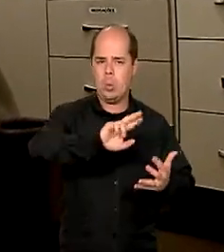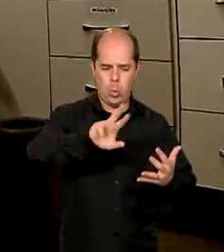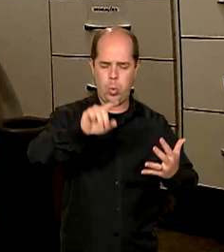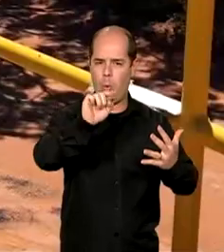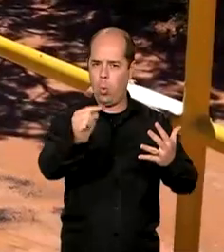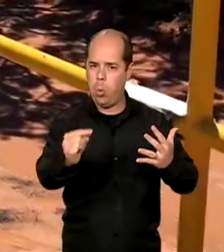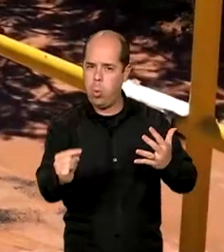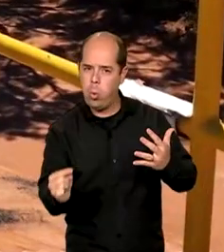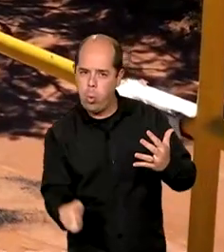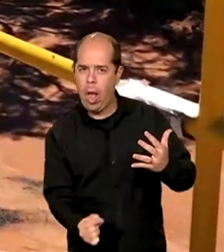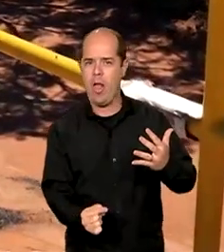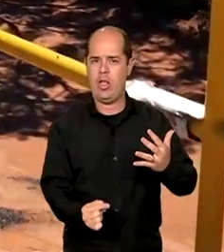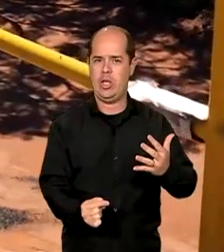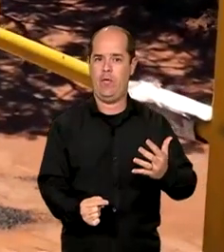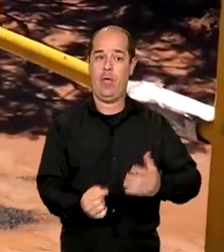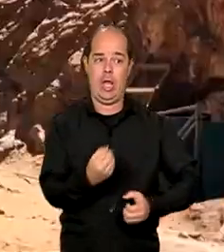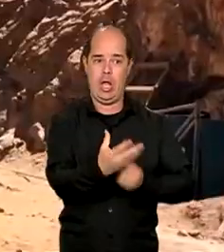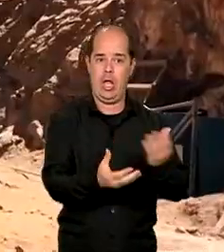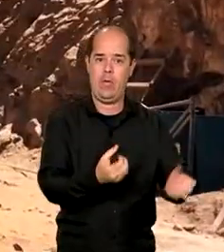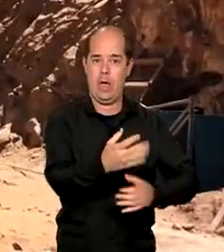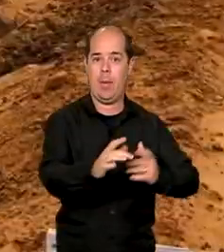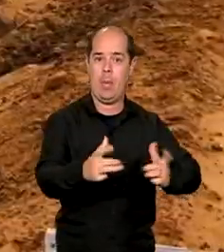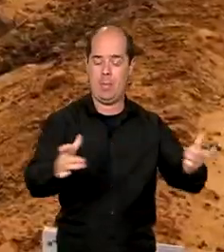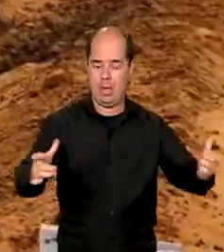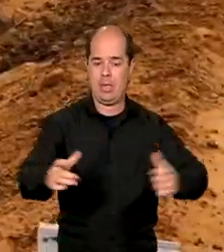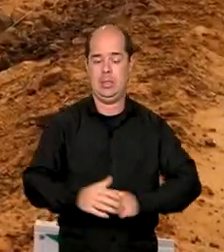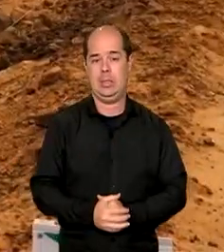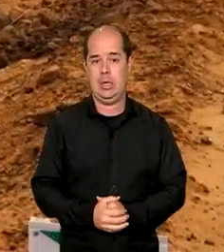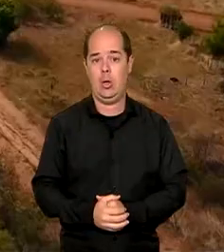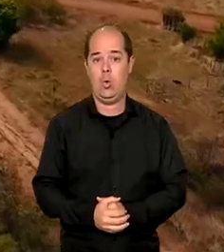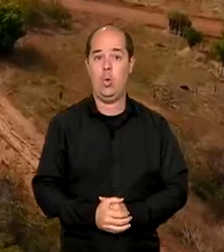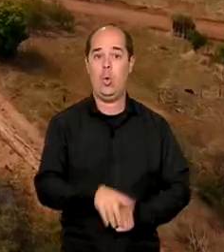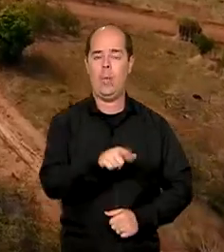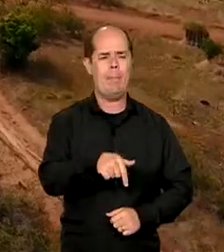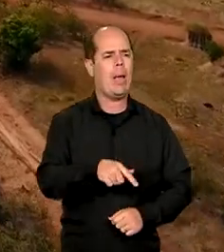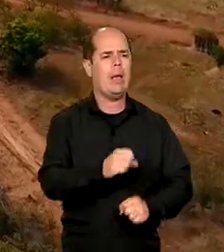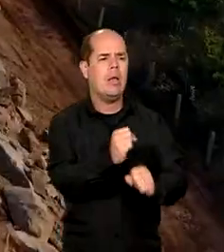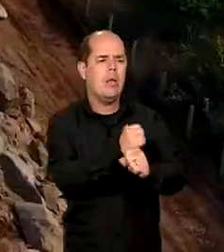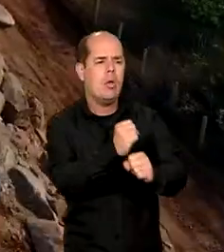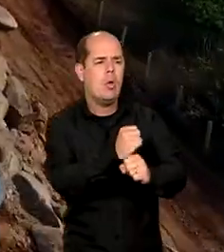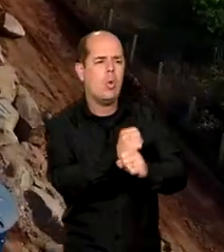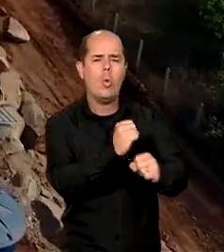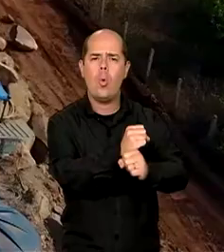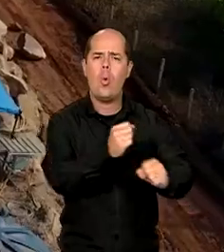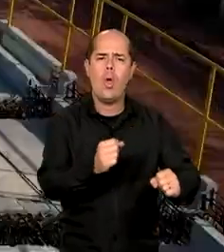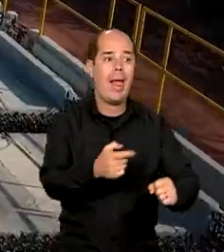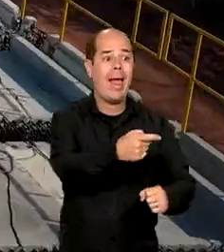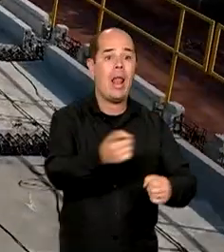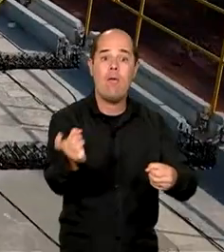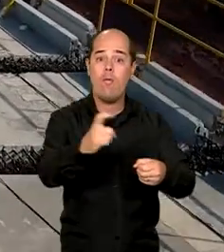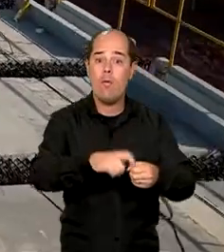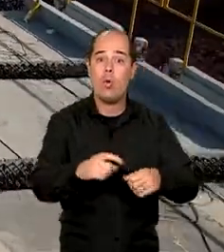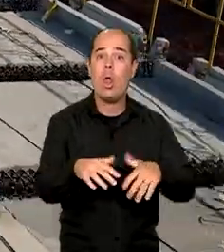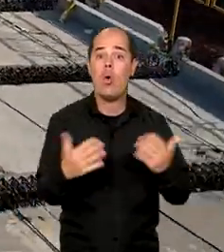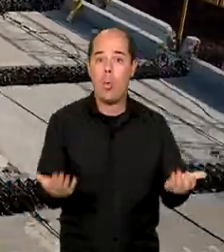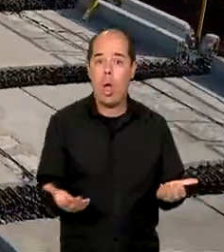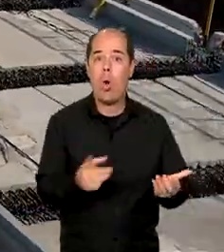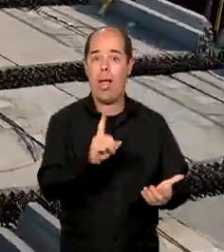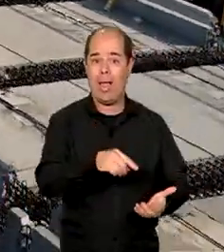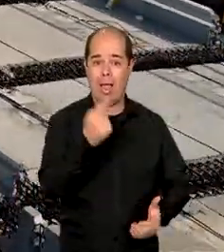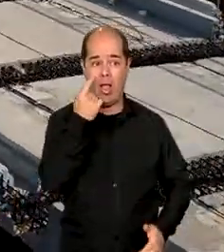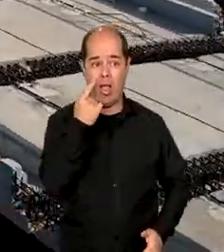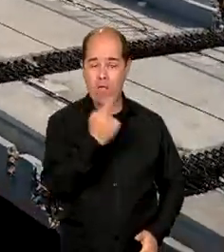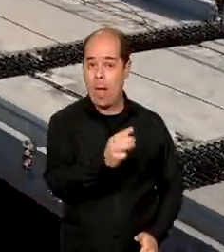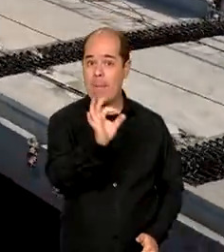Ortopédica. Entre os critérios para a escolha das obras que serão retomadas, estão o percentual de execução,